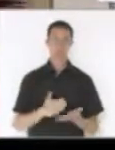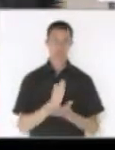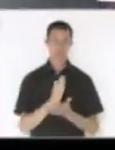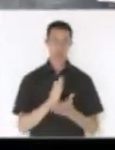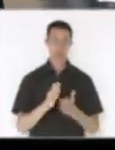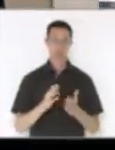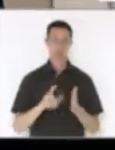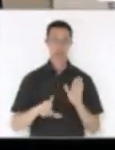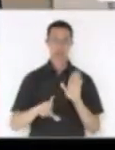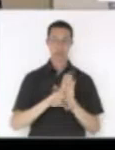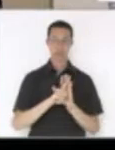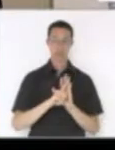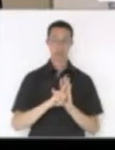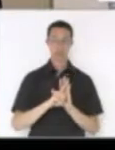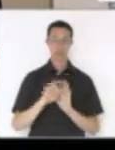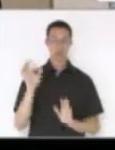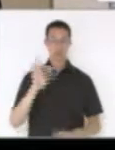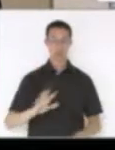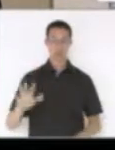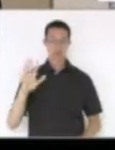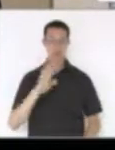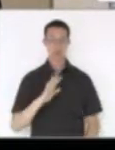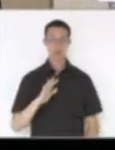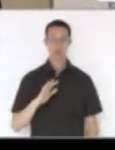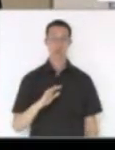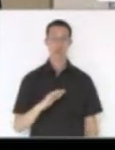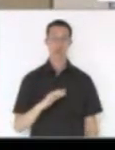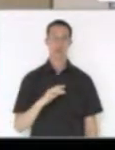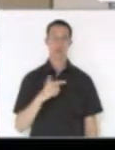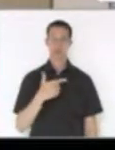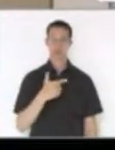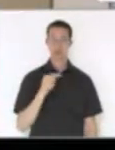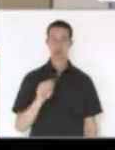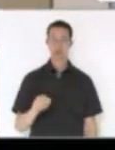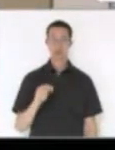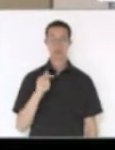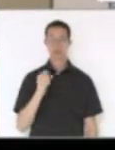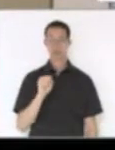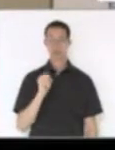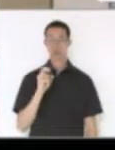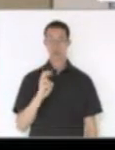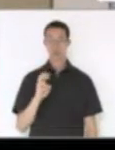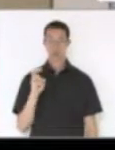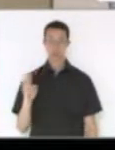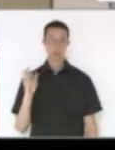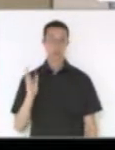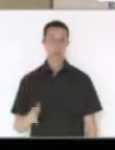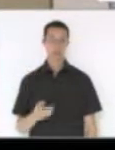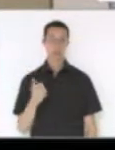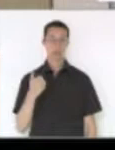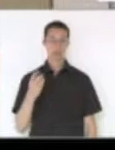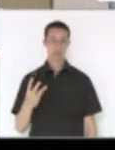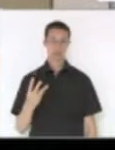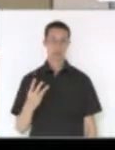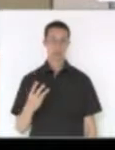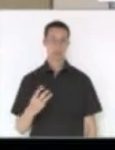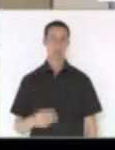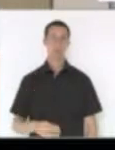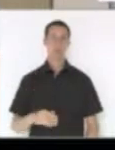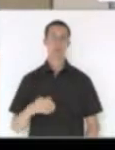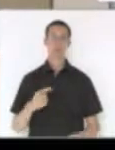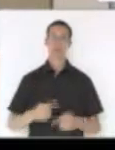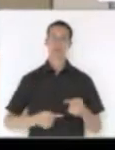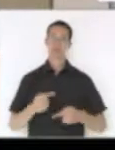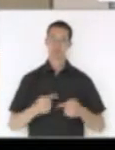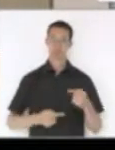.855, para 2013, em discussão, não haveria o que discutir em votação, quem tiver